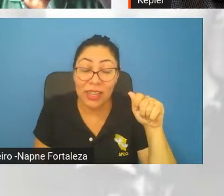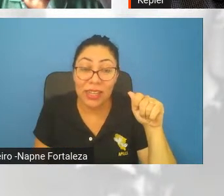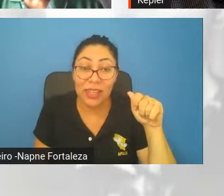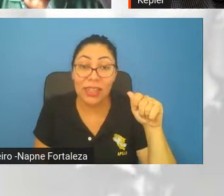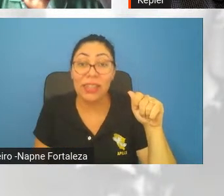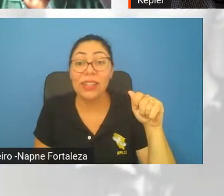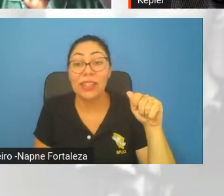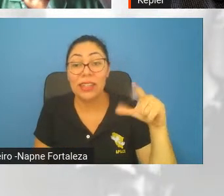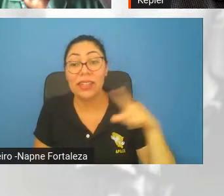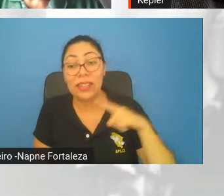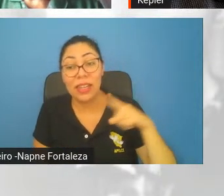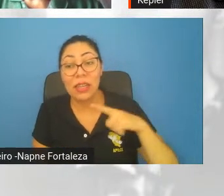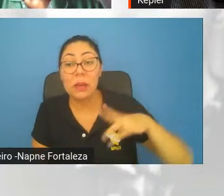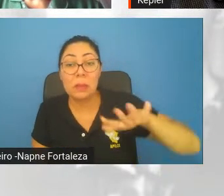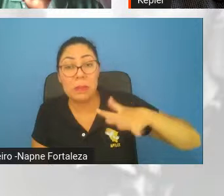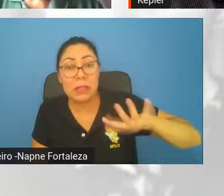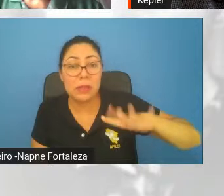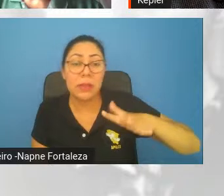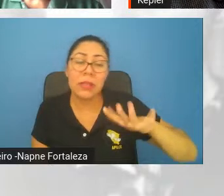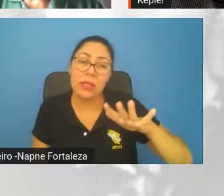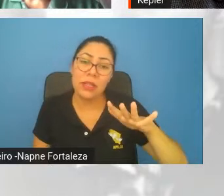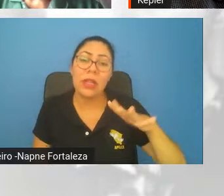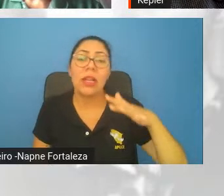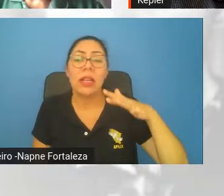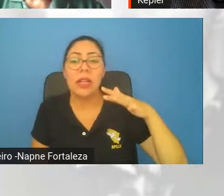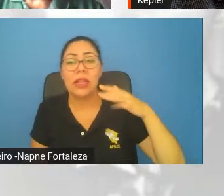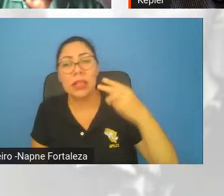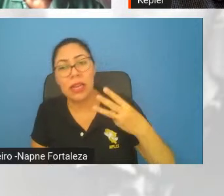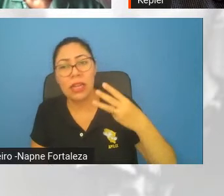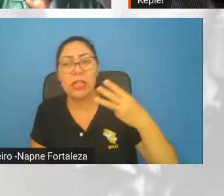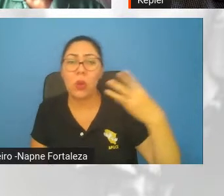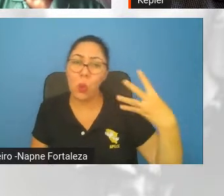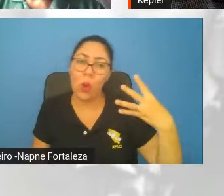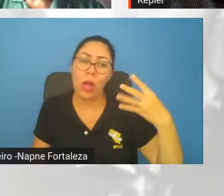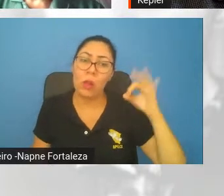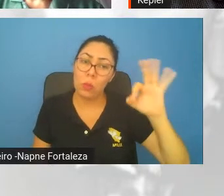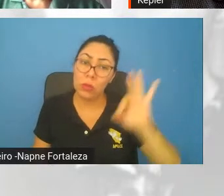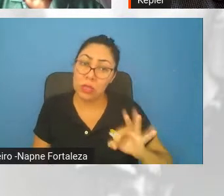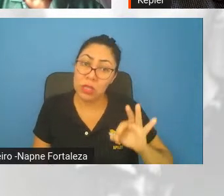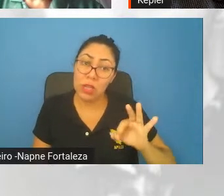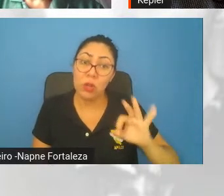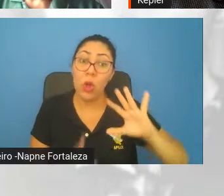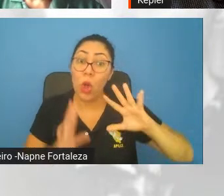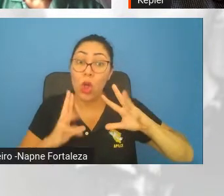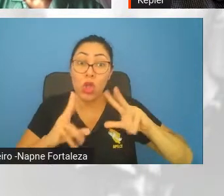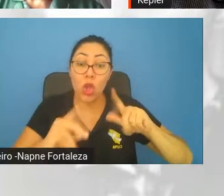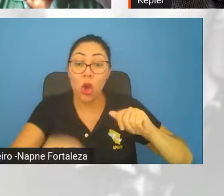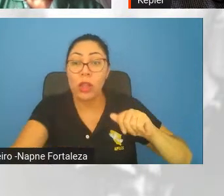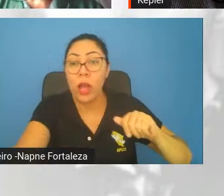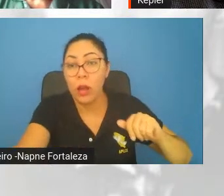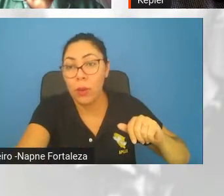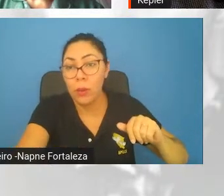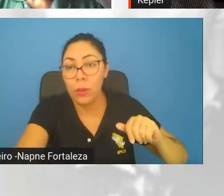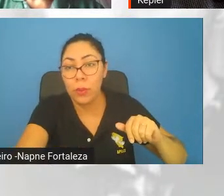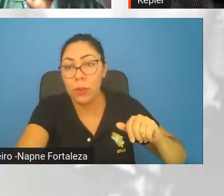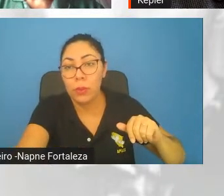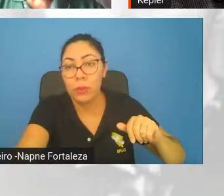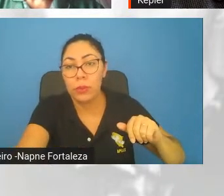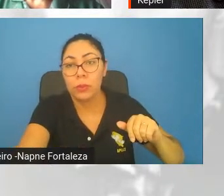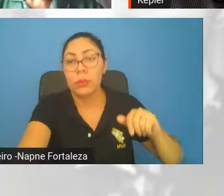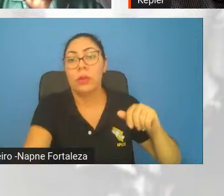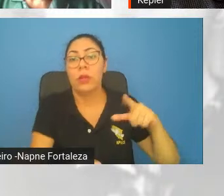é da ordem de 3 a 4% da matéria total do aglomerado. O aglomerado, basicamente, é dominado por matéria que a gente não vê.